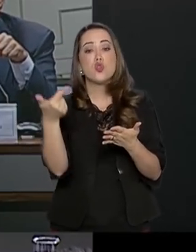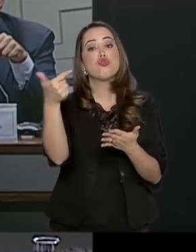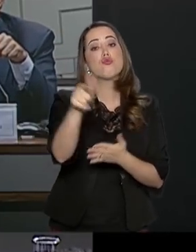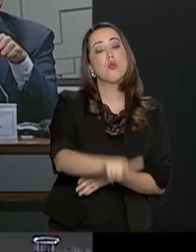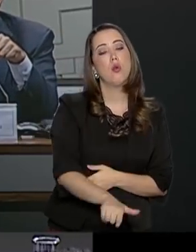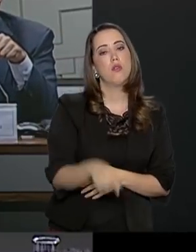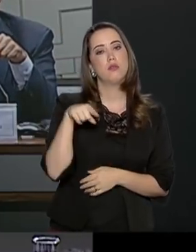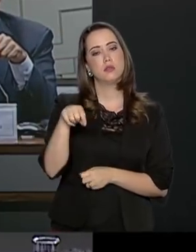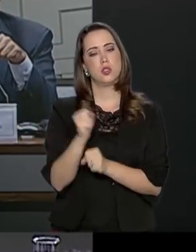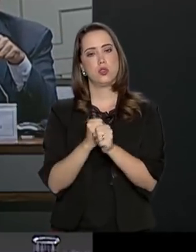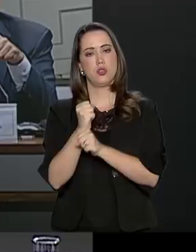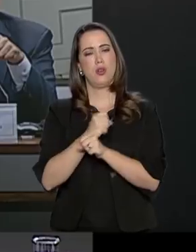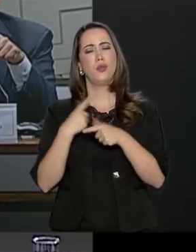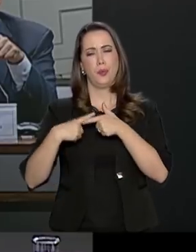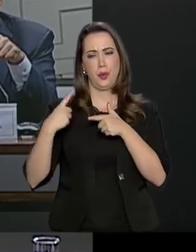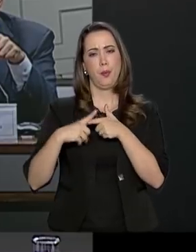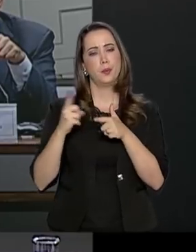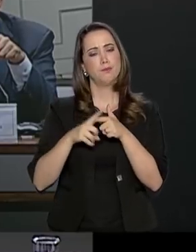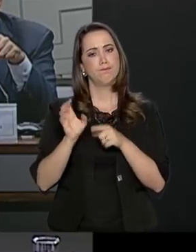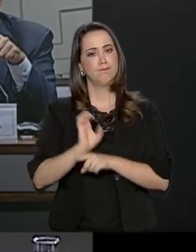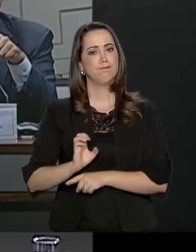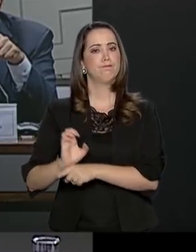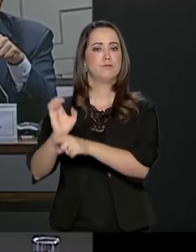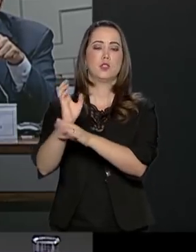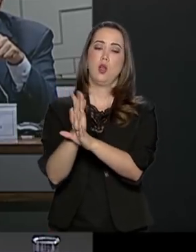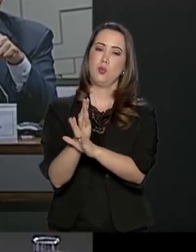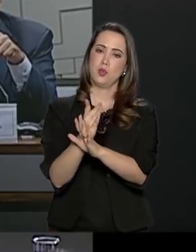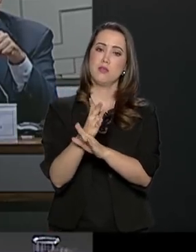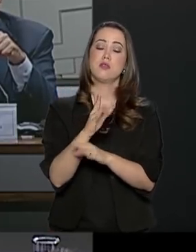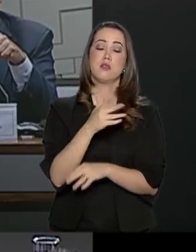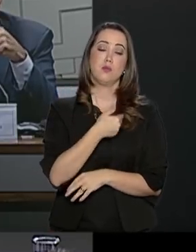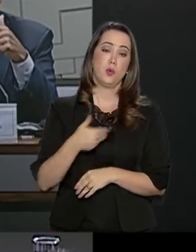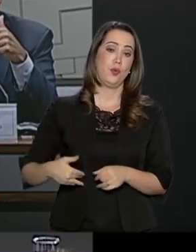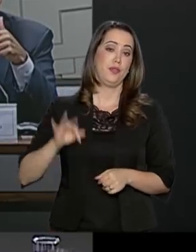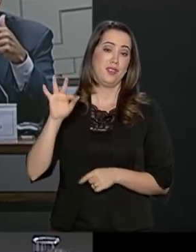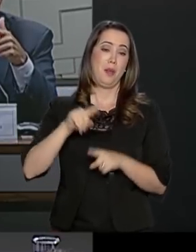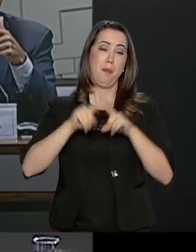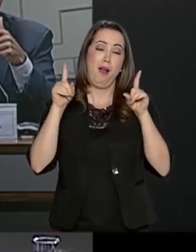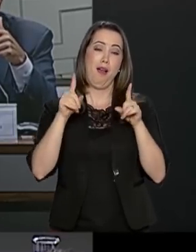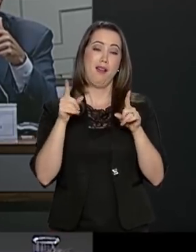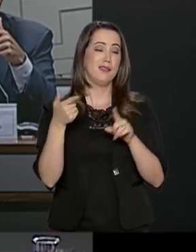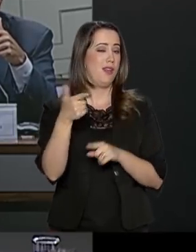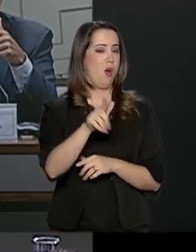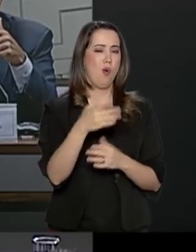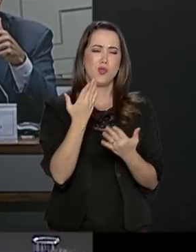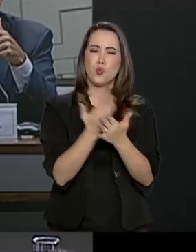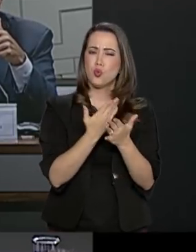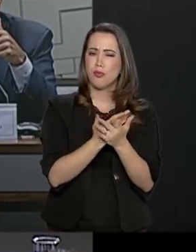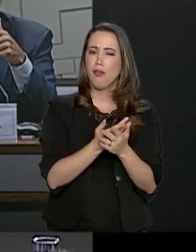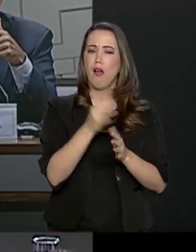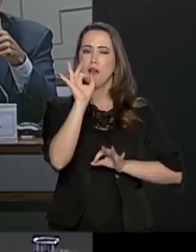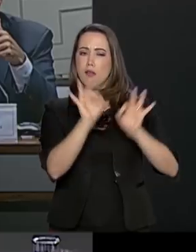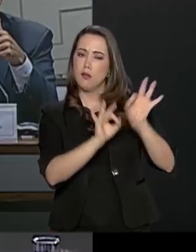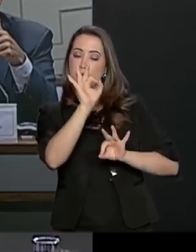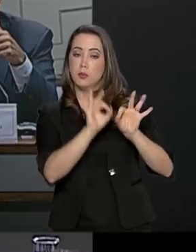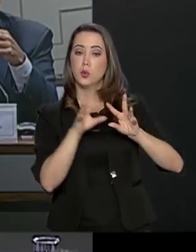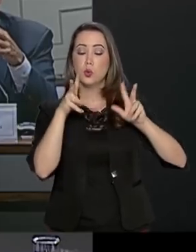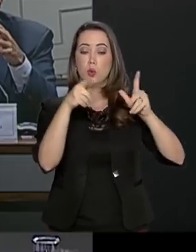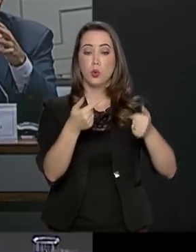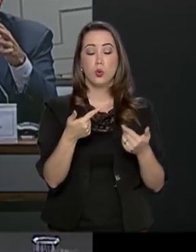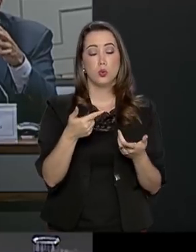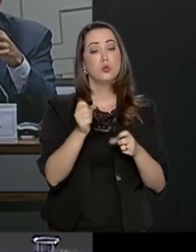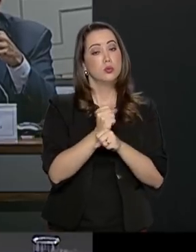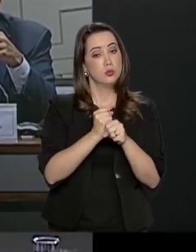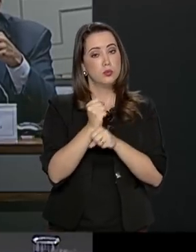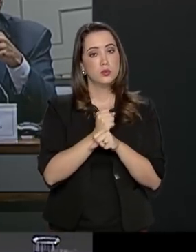as finanças de estados, municípios e da União. Trata-se de redesenhar as